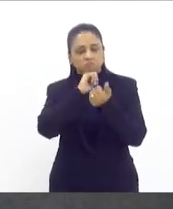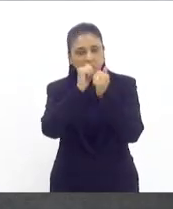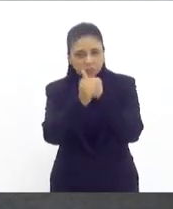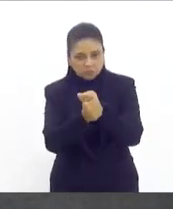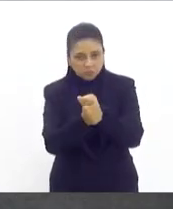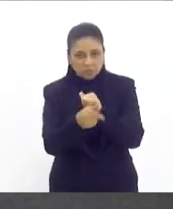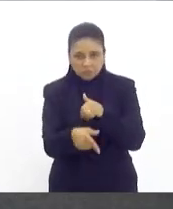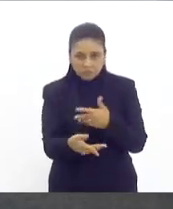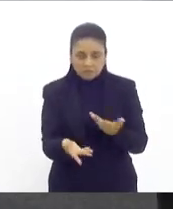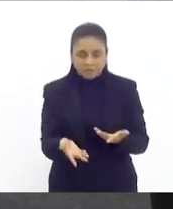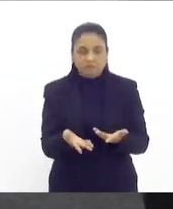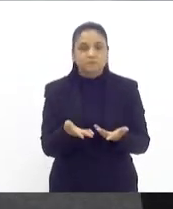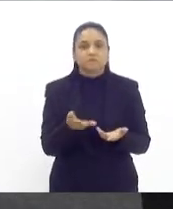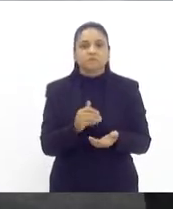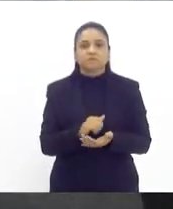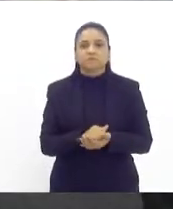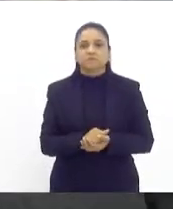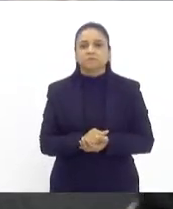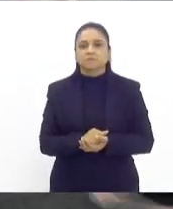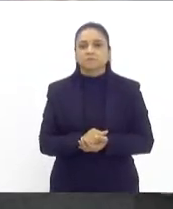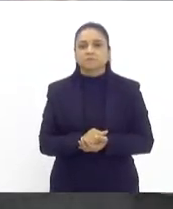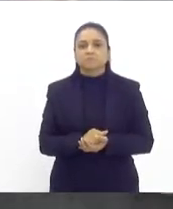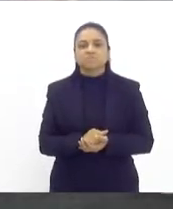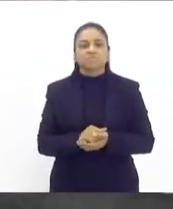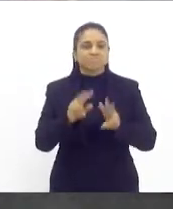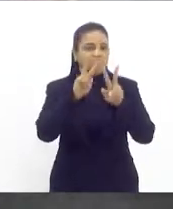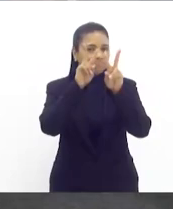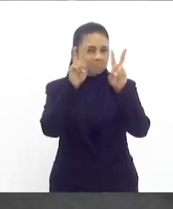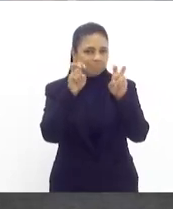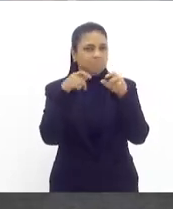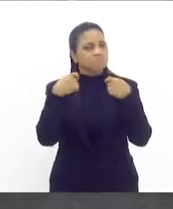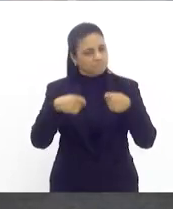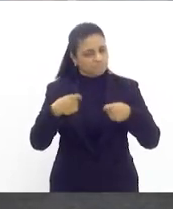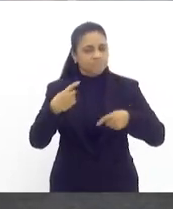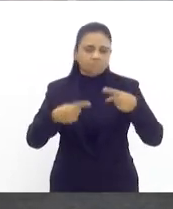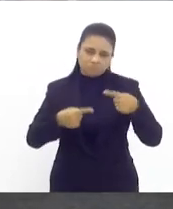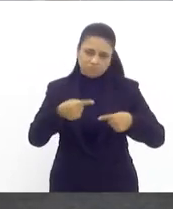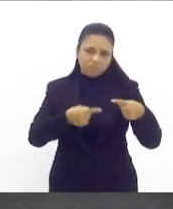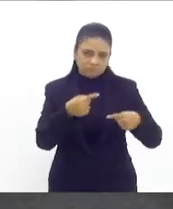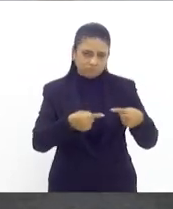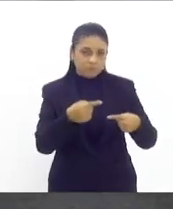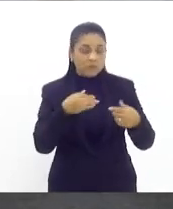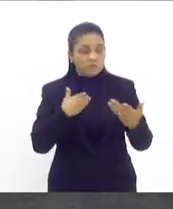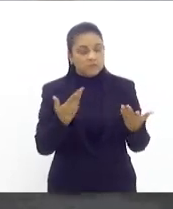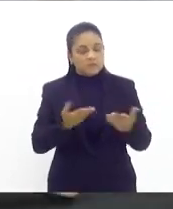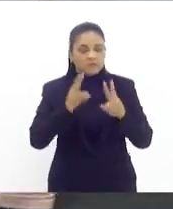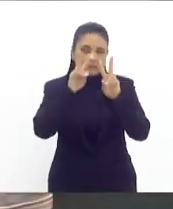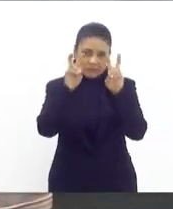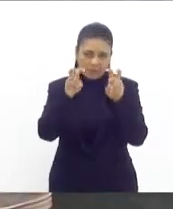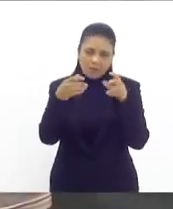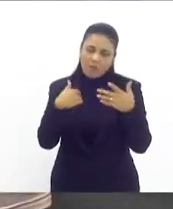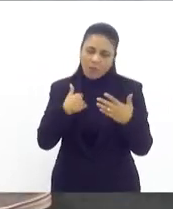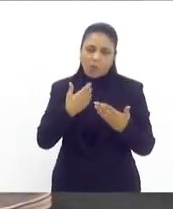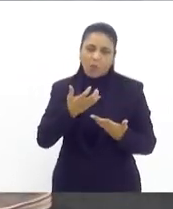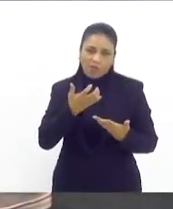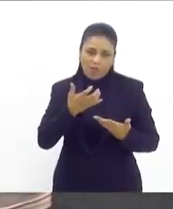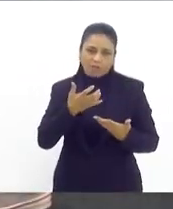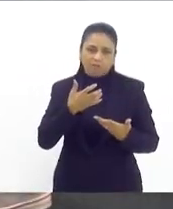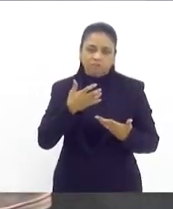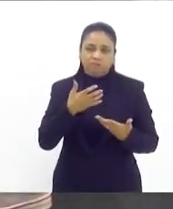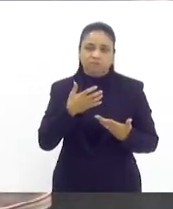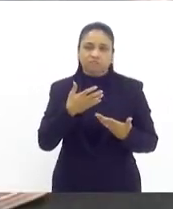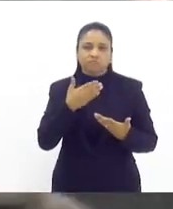a matéria merece algumas outras discussões, mas eu queria, à luz desse tema, requerer tanto